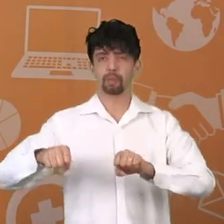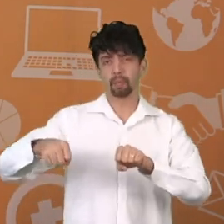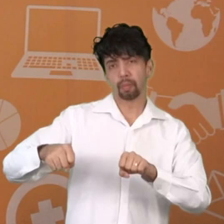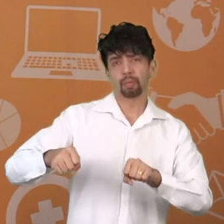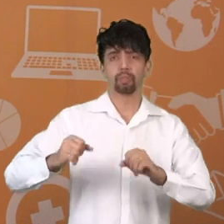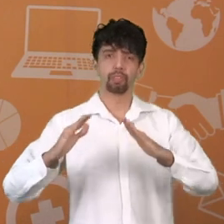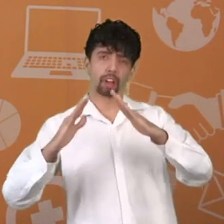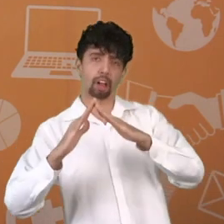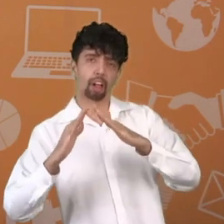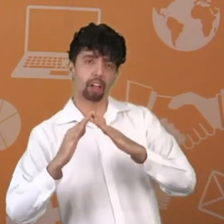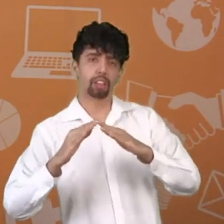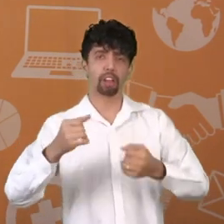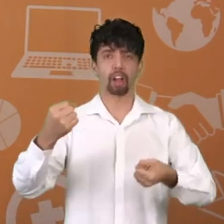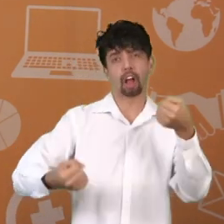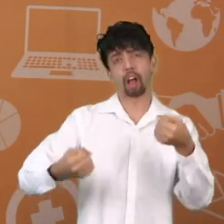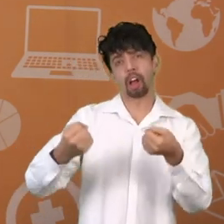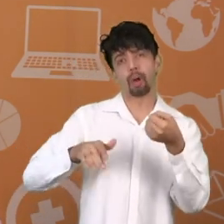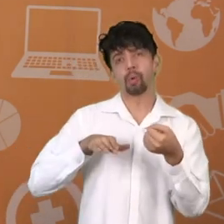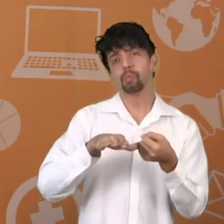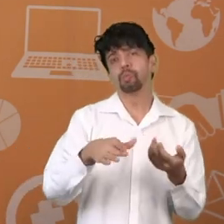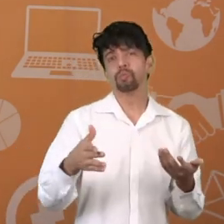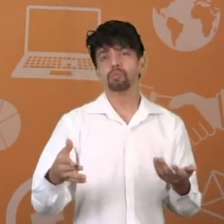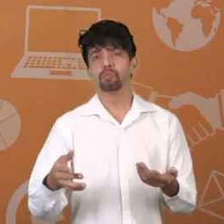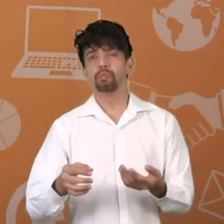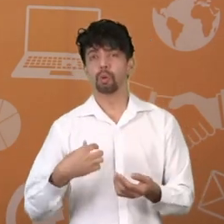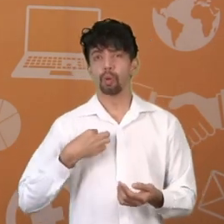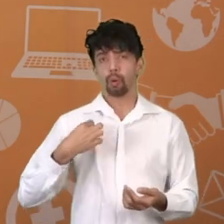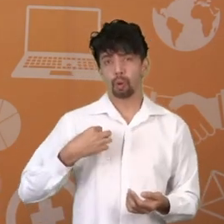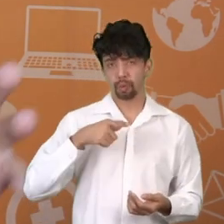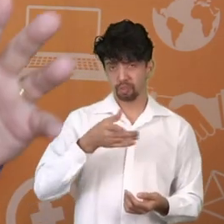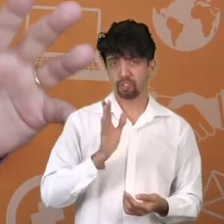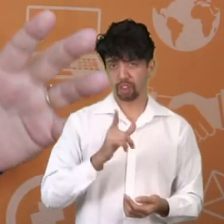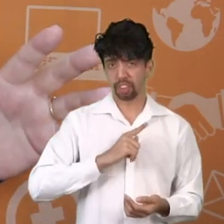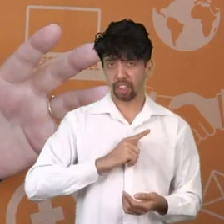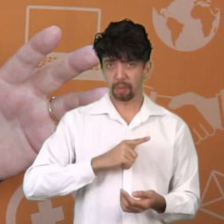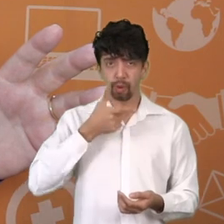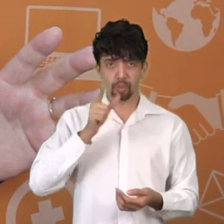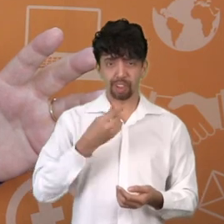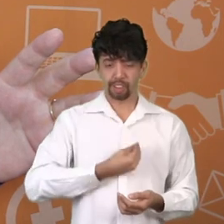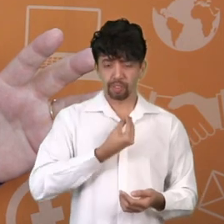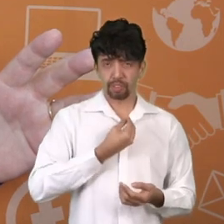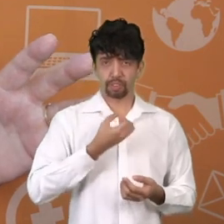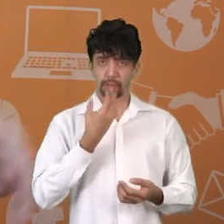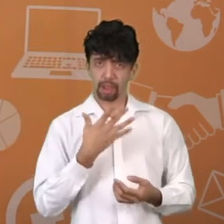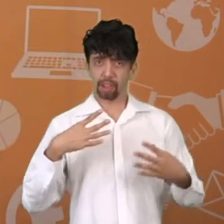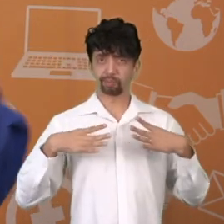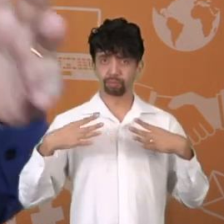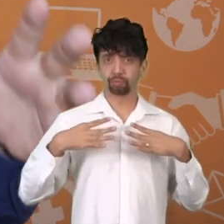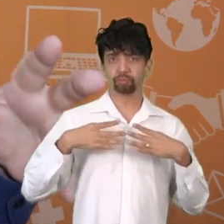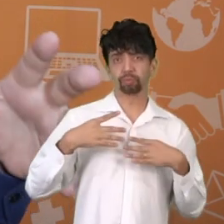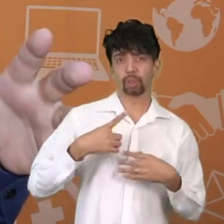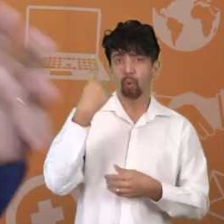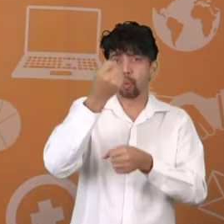meu carro, minha moto? Eu tenho roupa suficiente para viver 365 dias? Eu vi